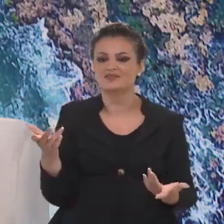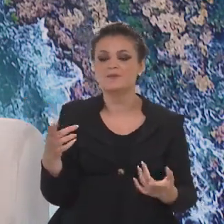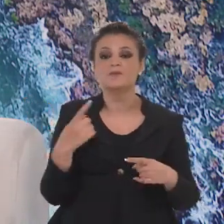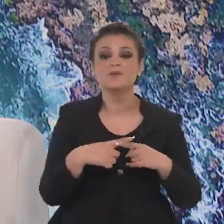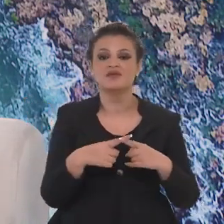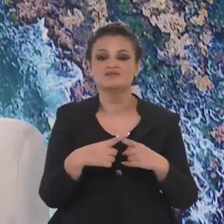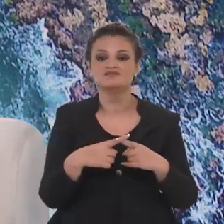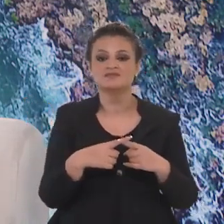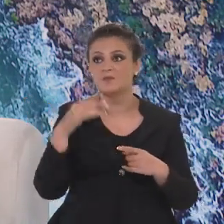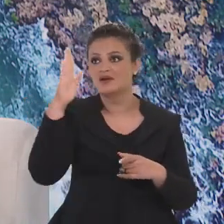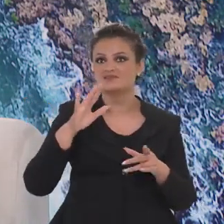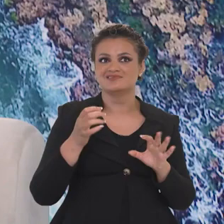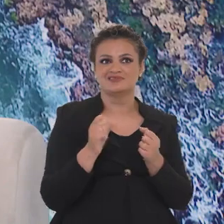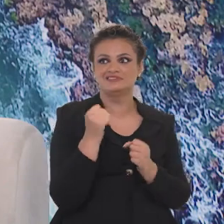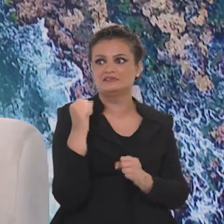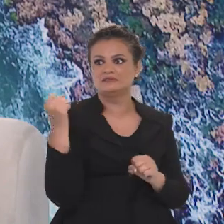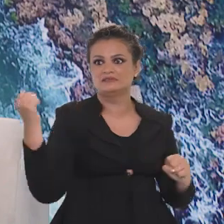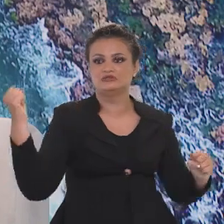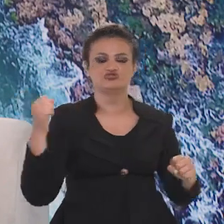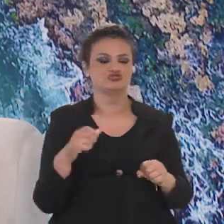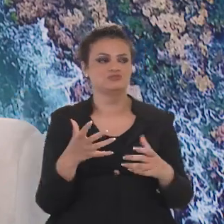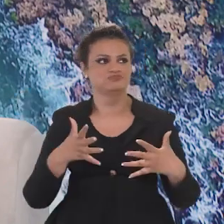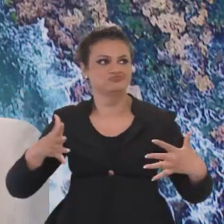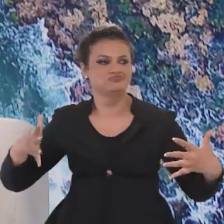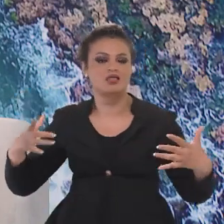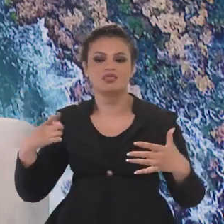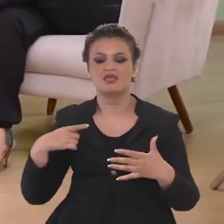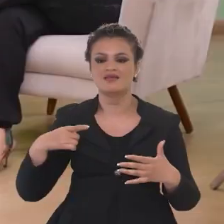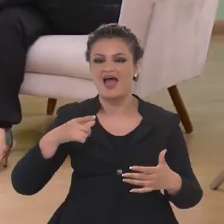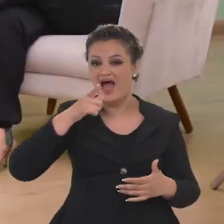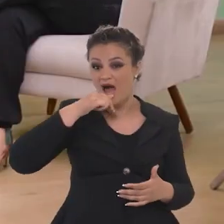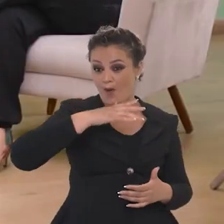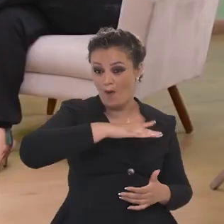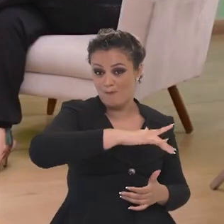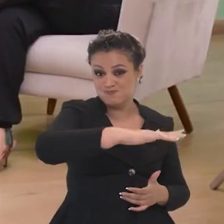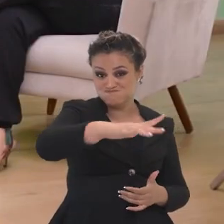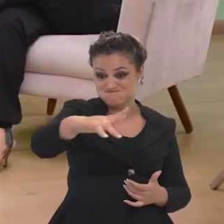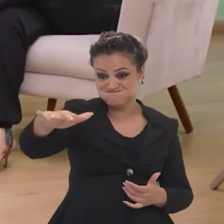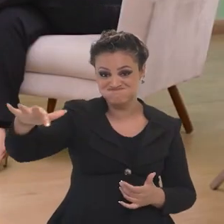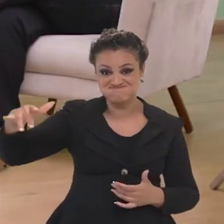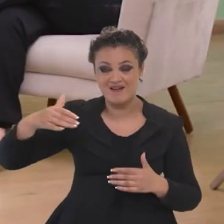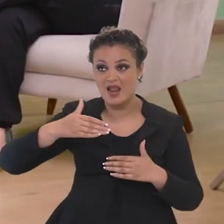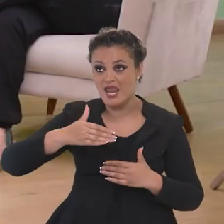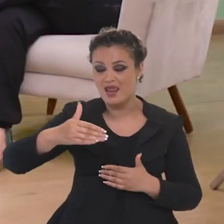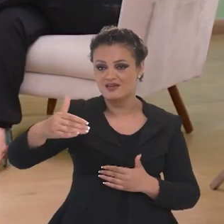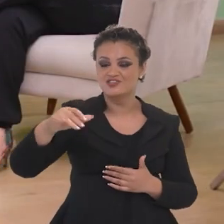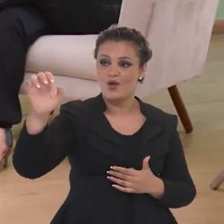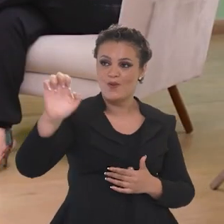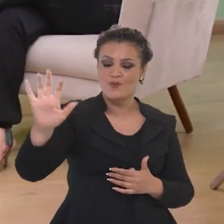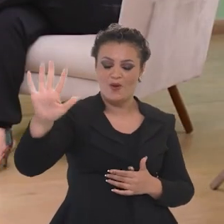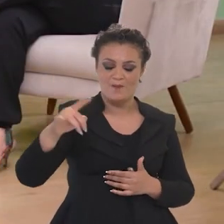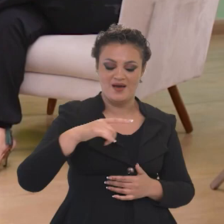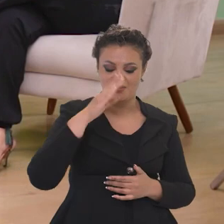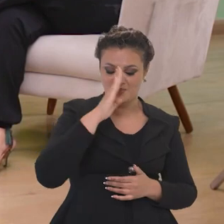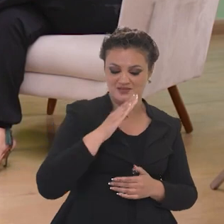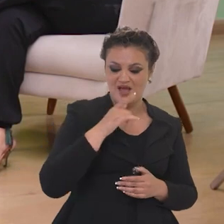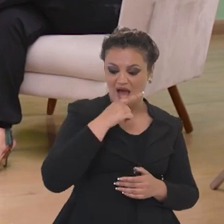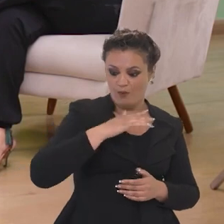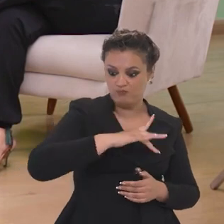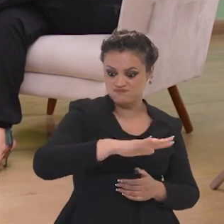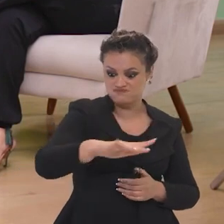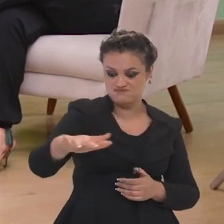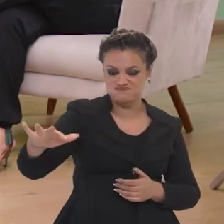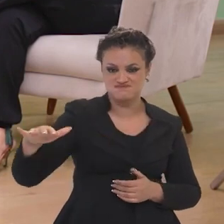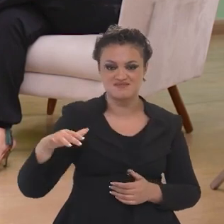muito da malha aérea. Primeiro que é um país de dimensão continental. Segundo que é um país que tem um oceano separando a gente do mercado europeu. Exatamente. Tem uma